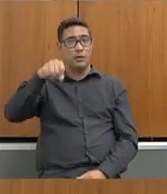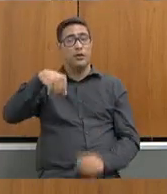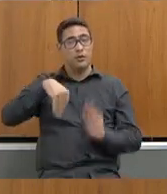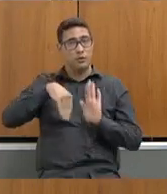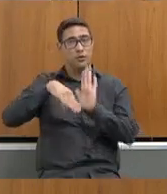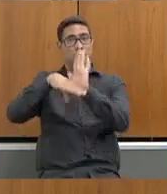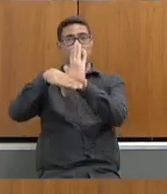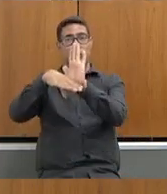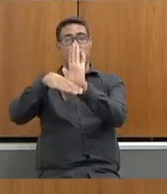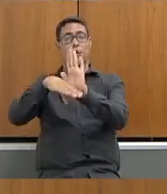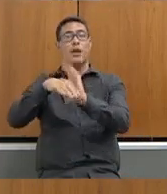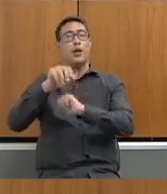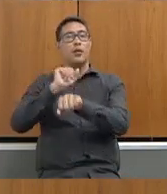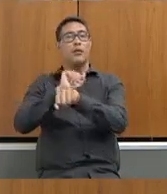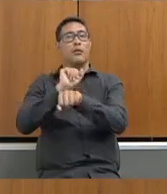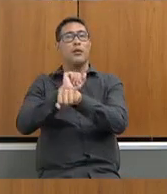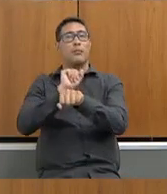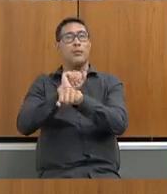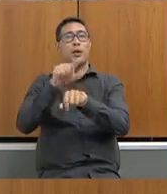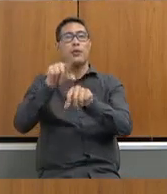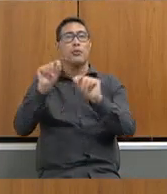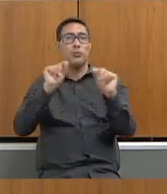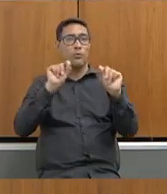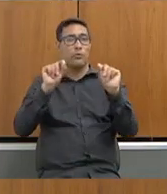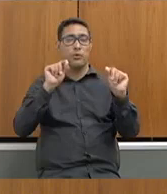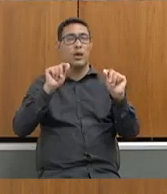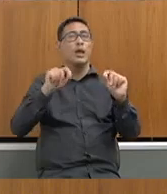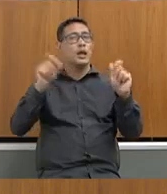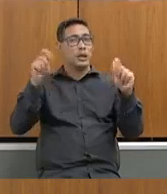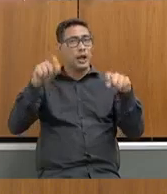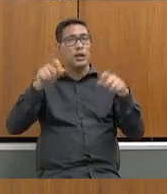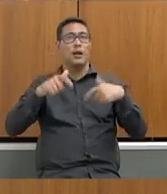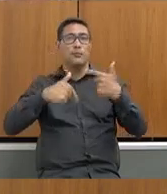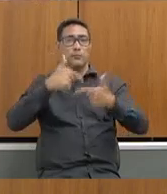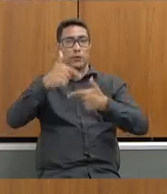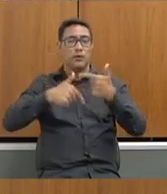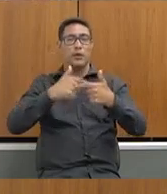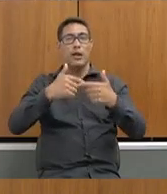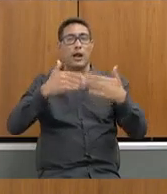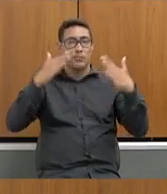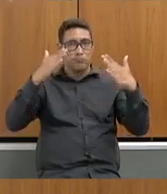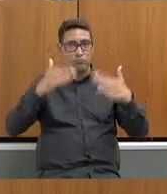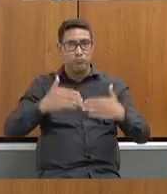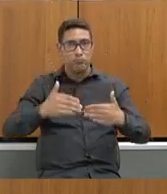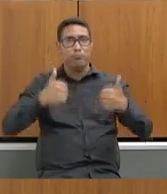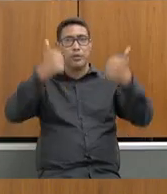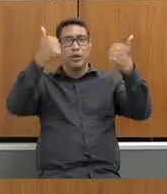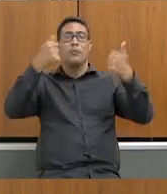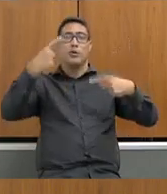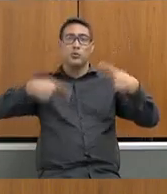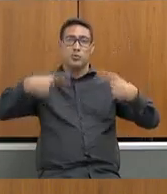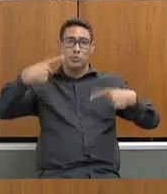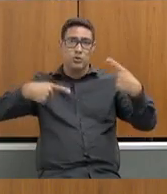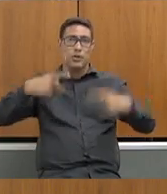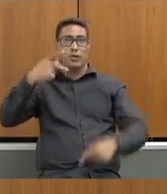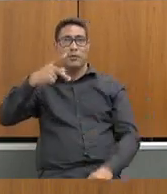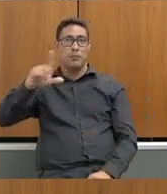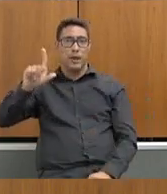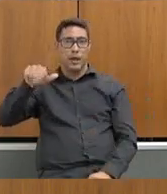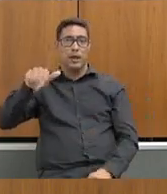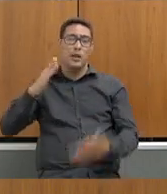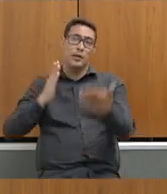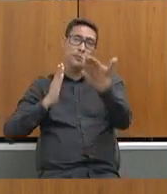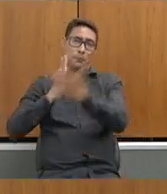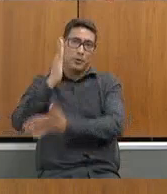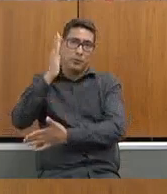espero que essa casa possa trabalhar da melhor maneira possível para discutir essa PL e aprovar ou não